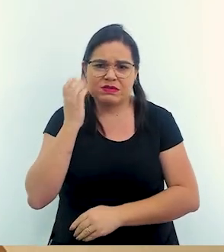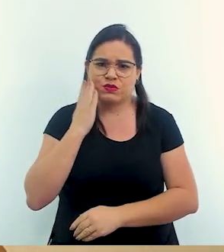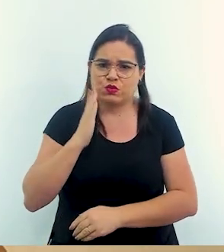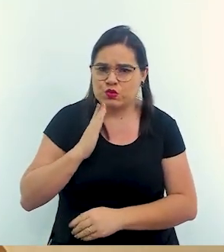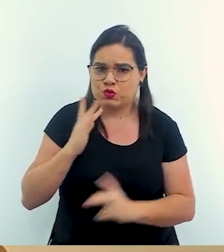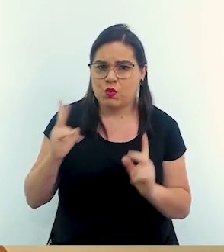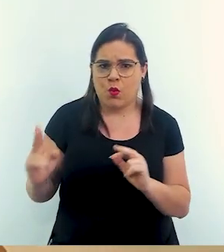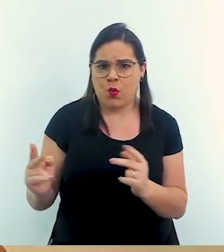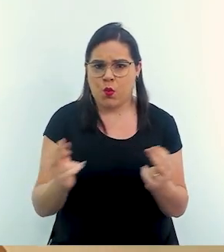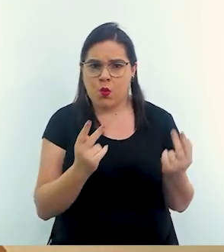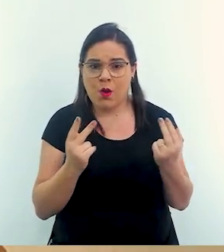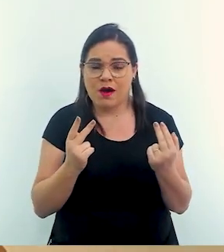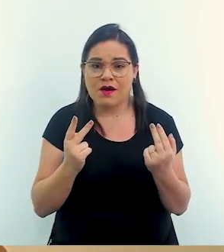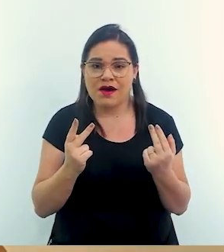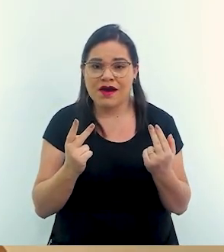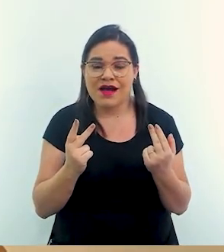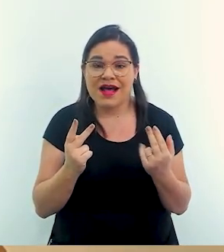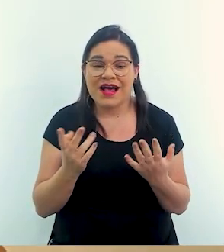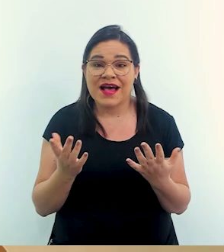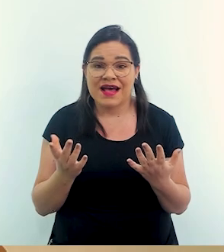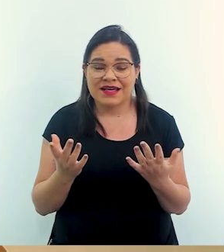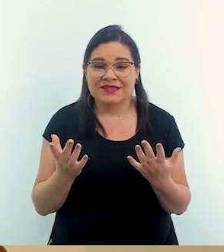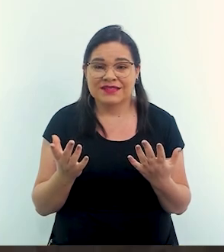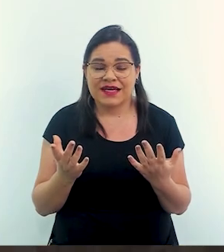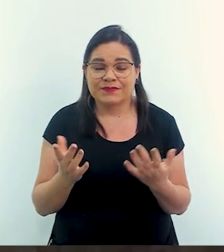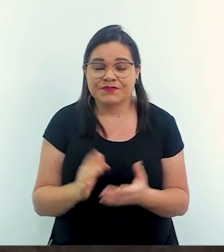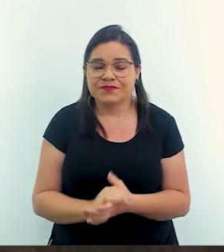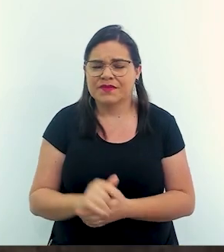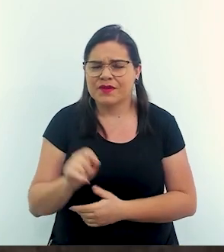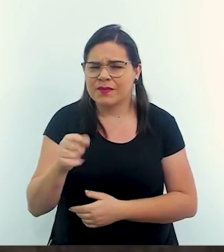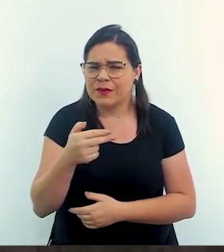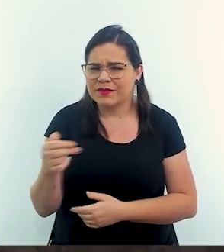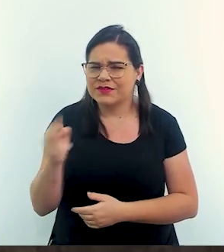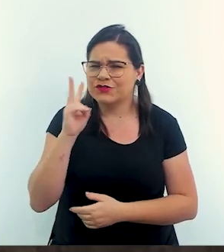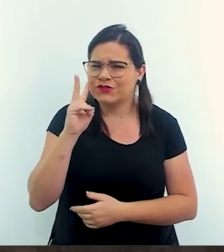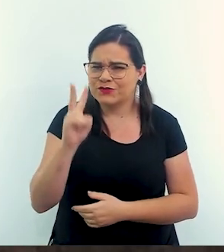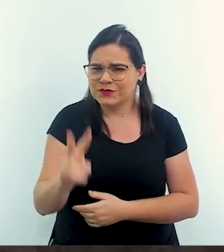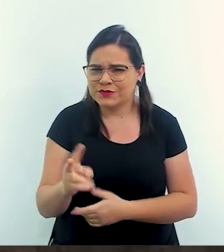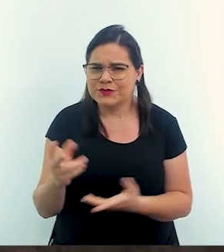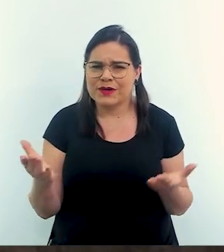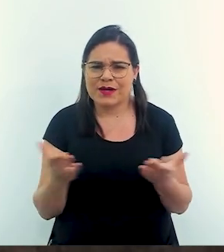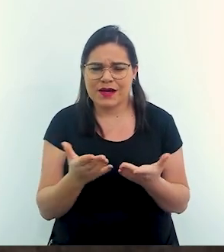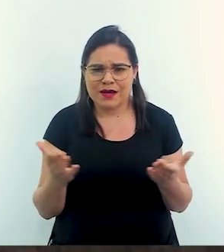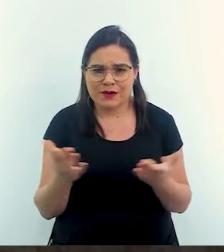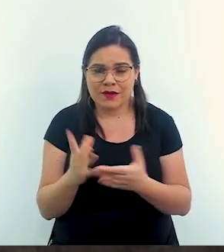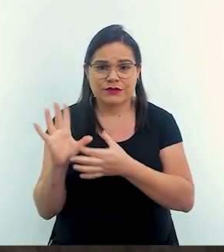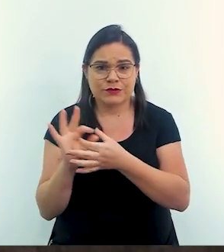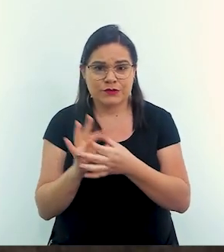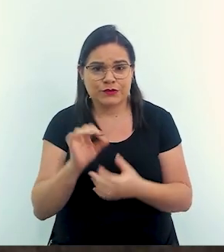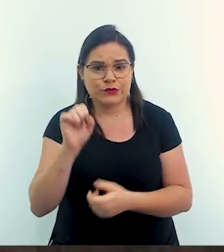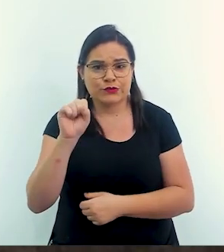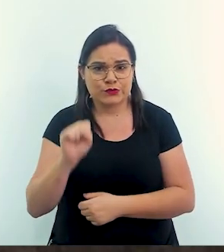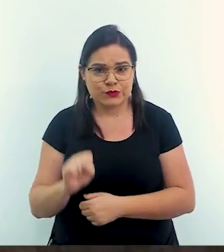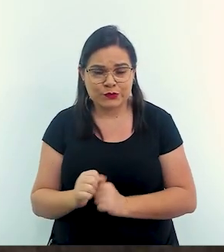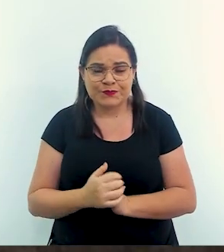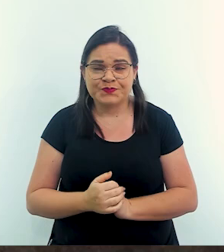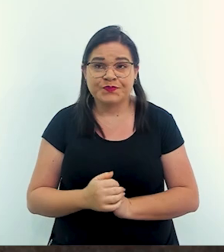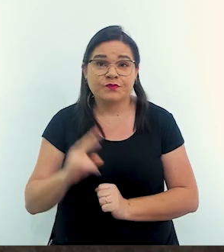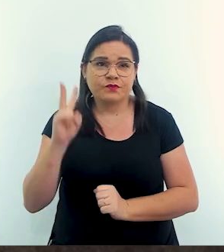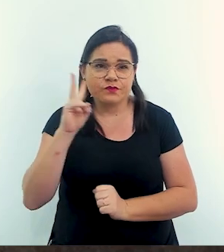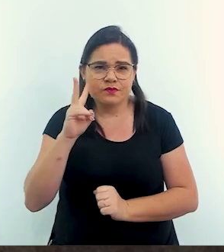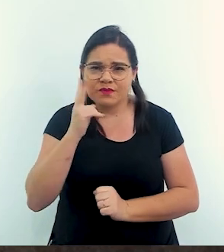azul, e fica fácil. E de vários tamanhos também, que foi uma coisa que a gente viu nessa situação do sul.